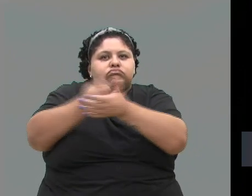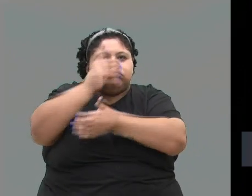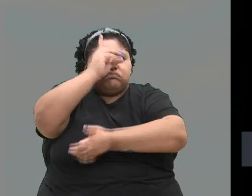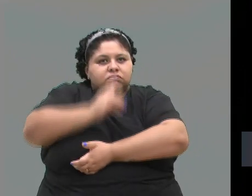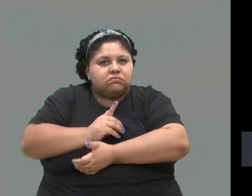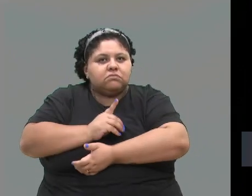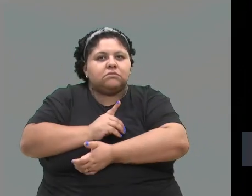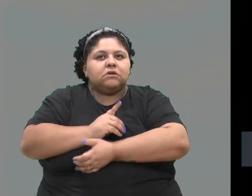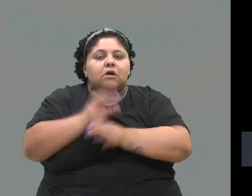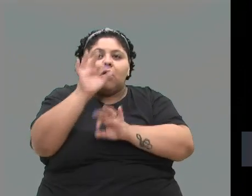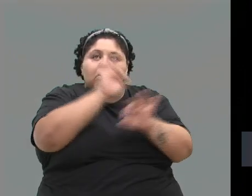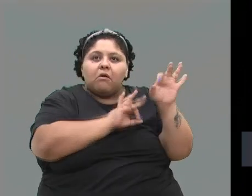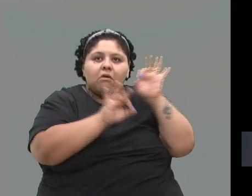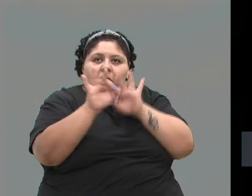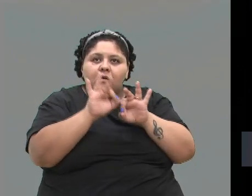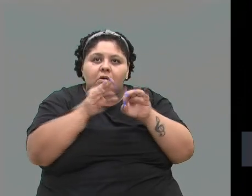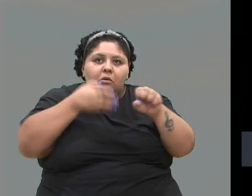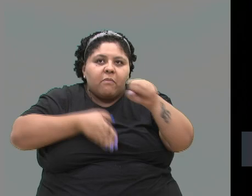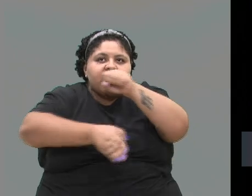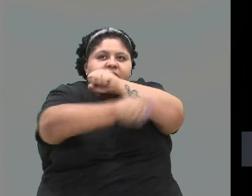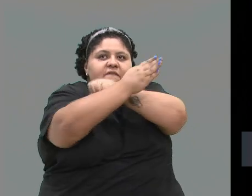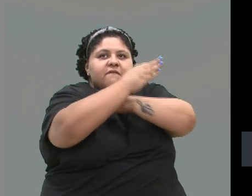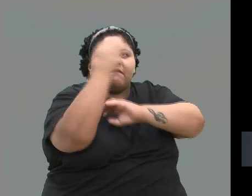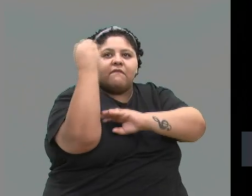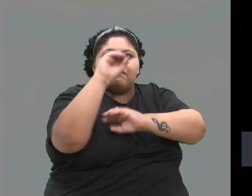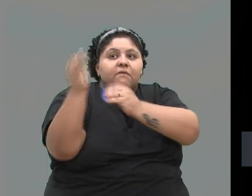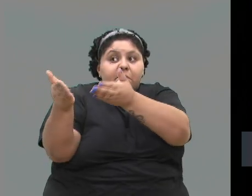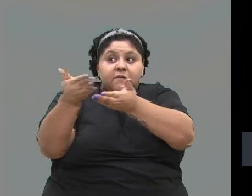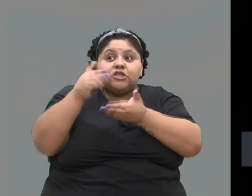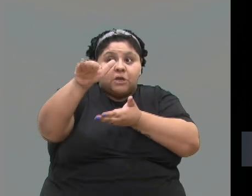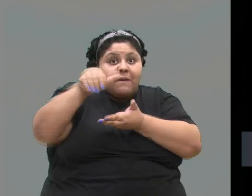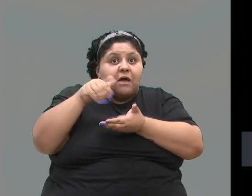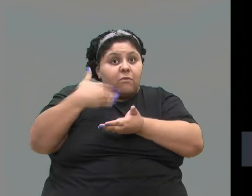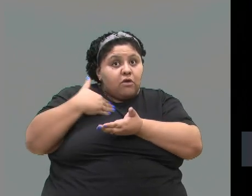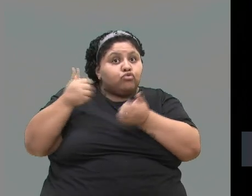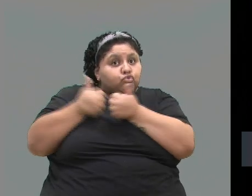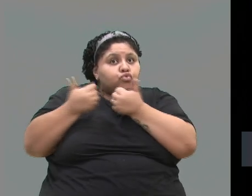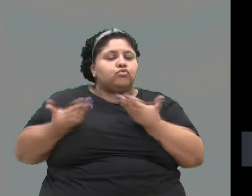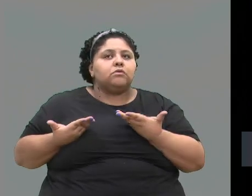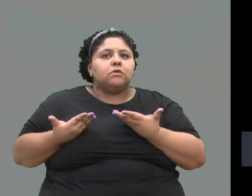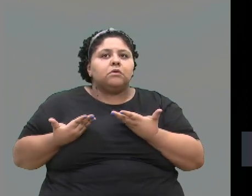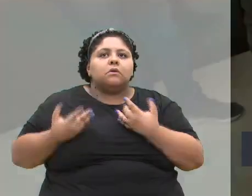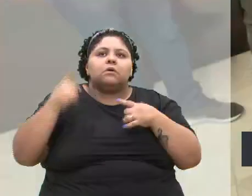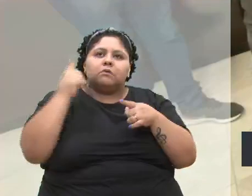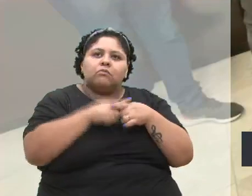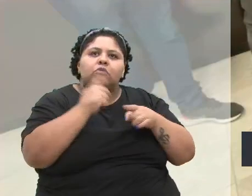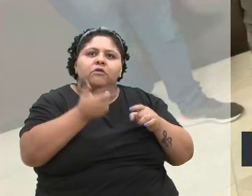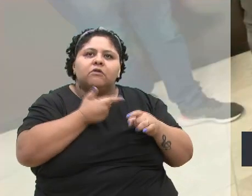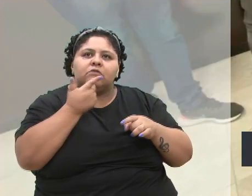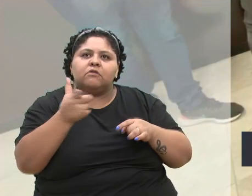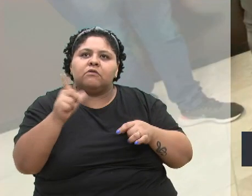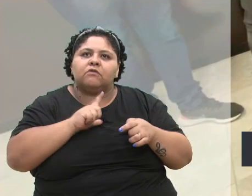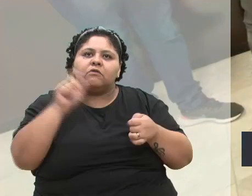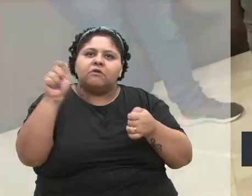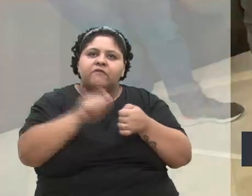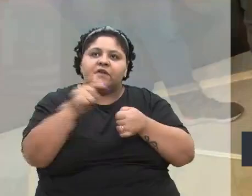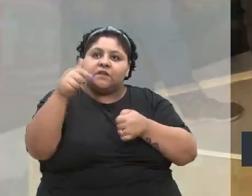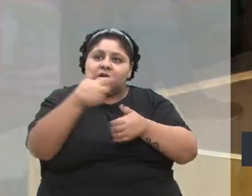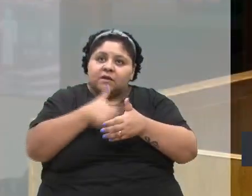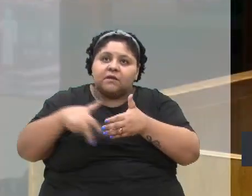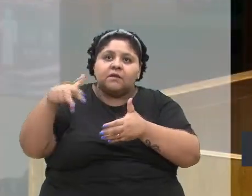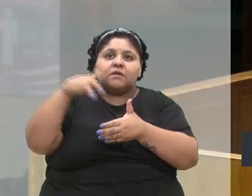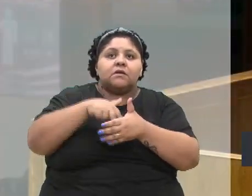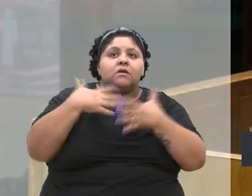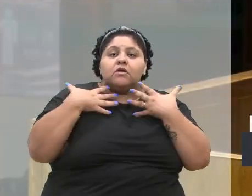Eles organizaram uma viagem a Porto Alegre e me convidaram para ir junto, por causa daquela fala que eu tinha feito aqui na tribuna. Eu